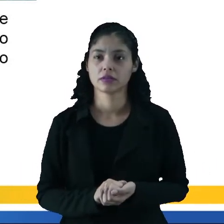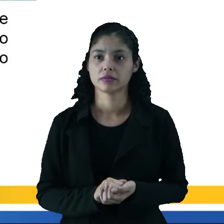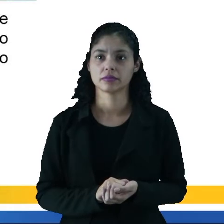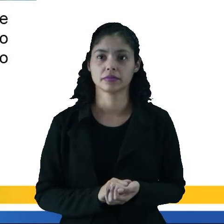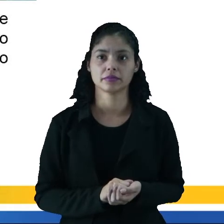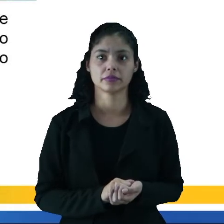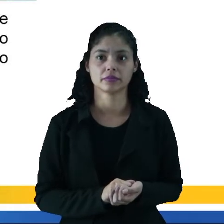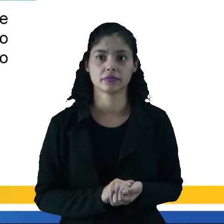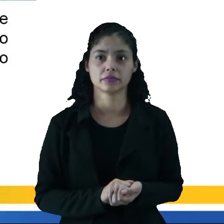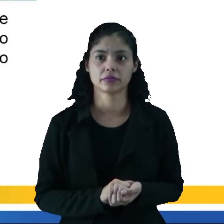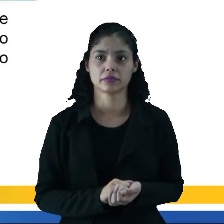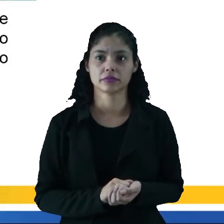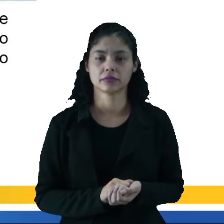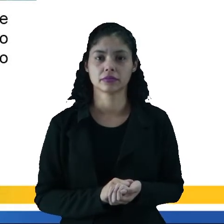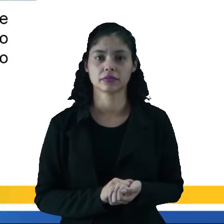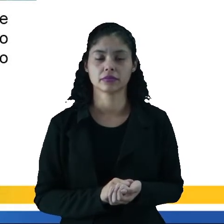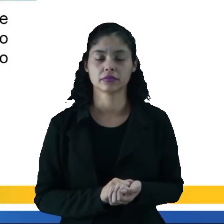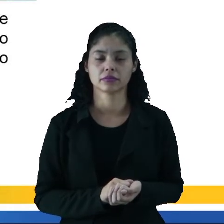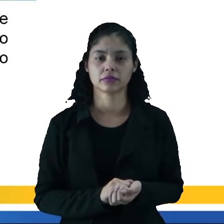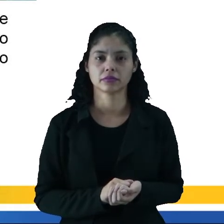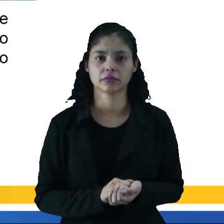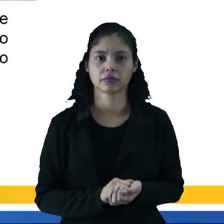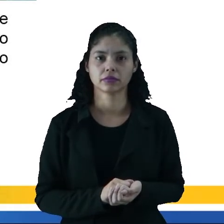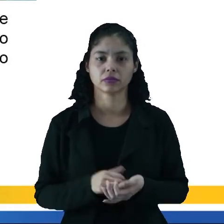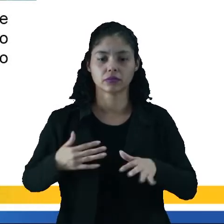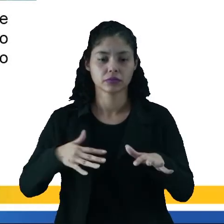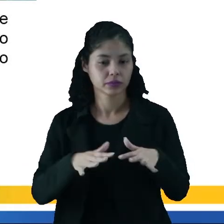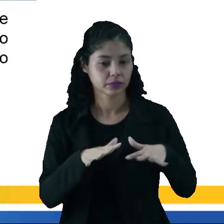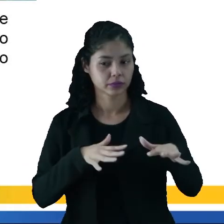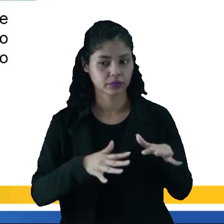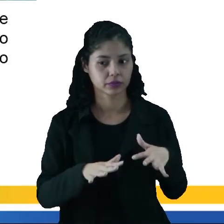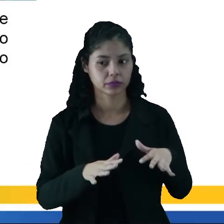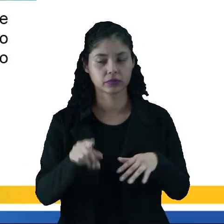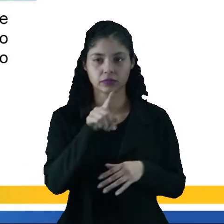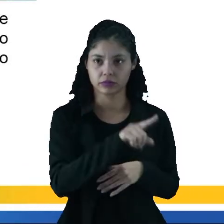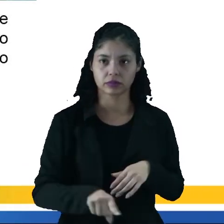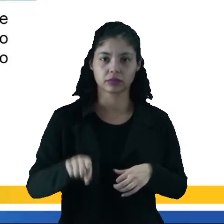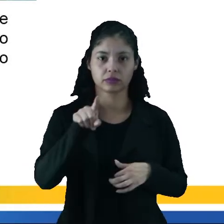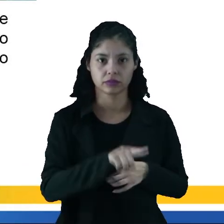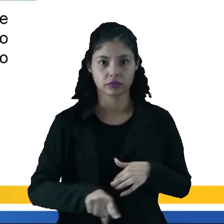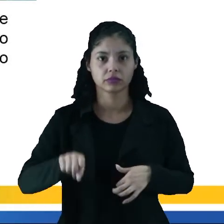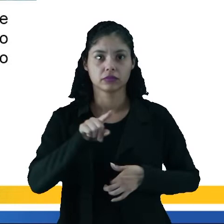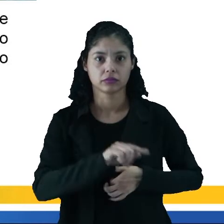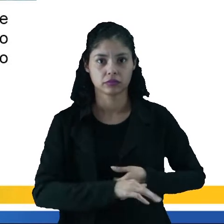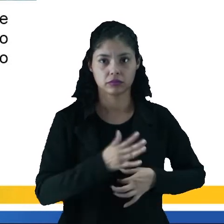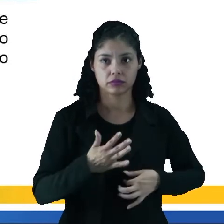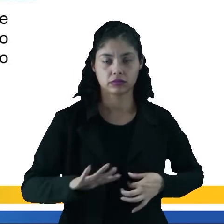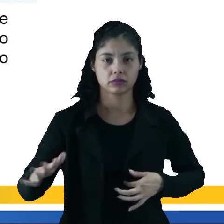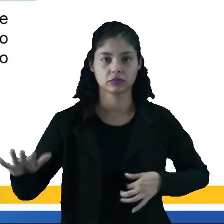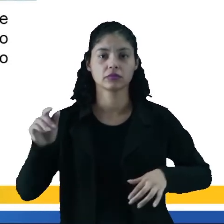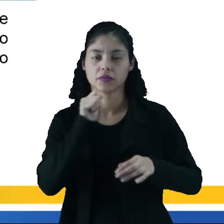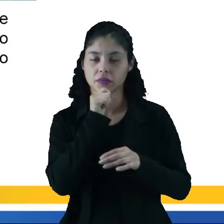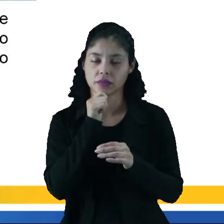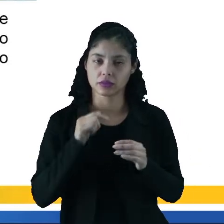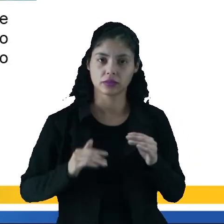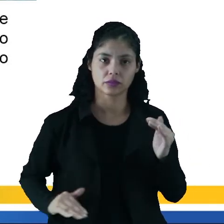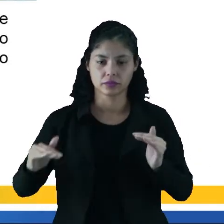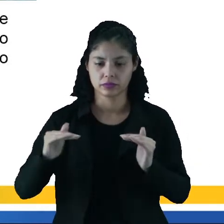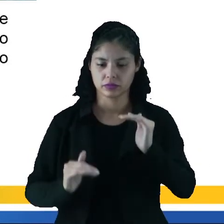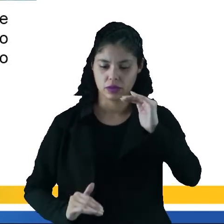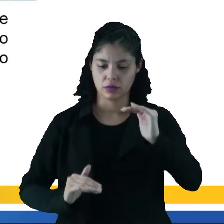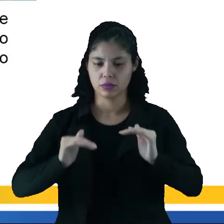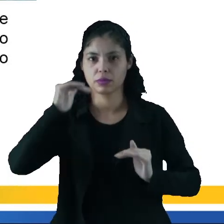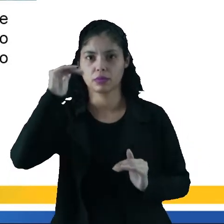seu movimento das turbinas se dá através das marés. A subida das